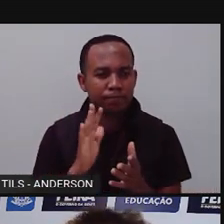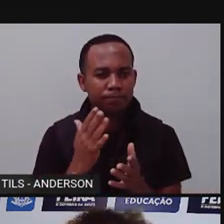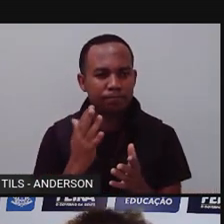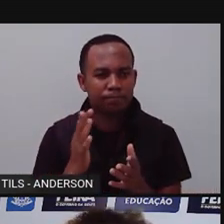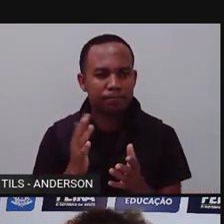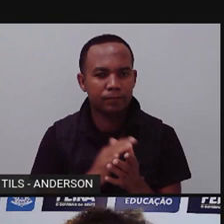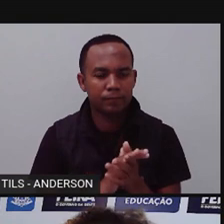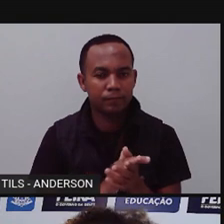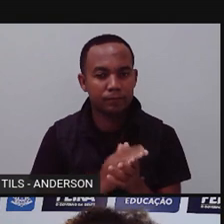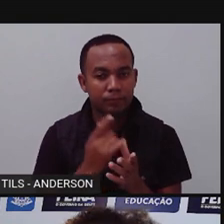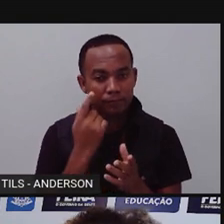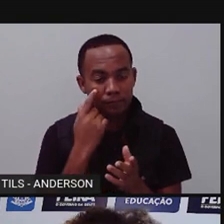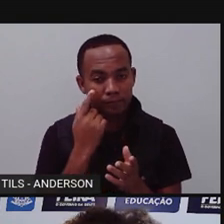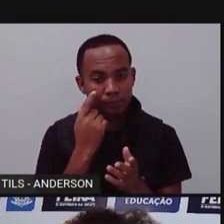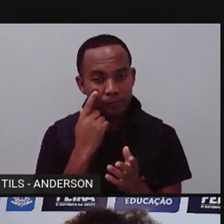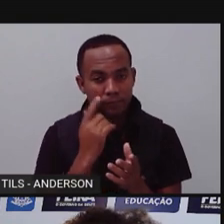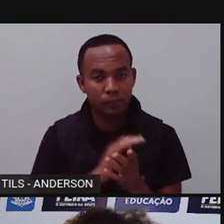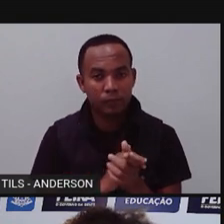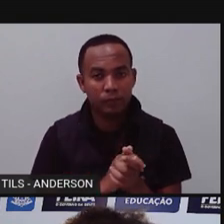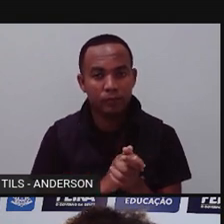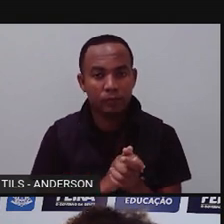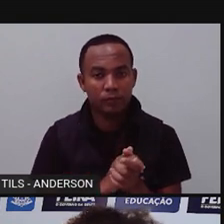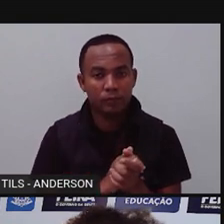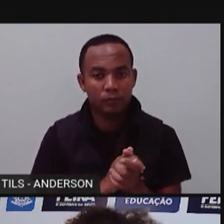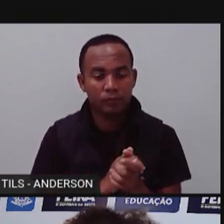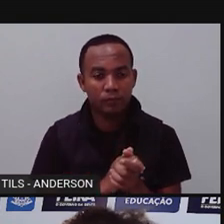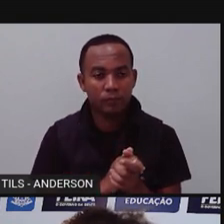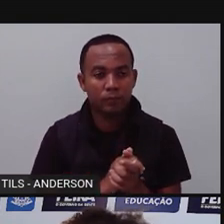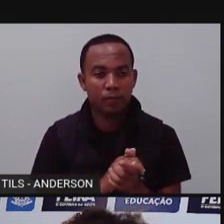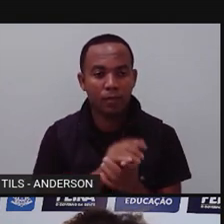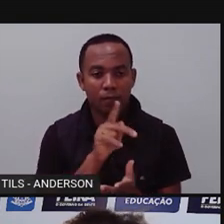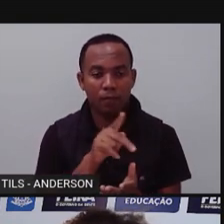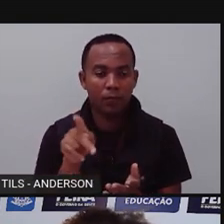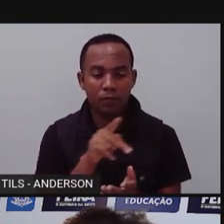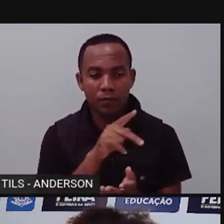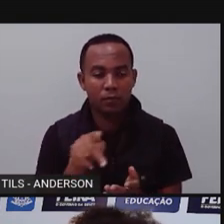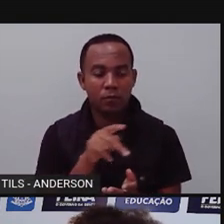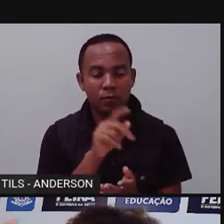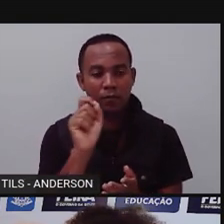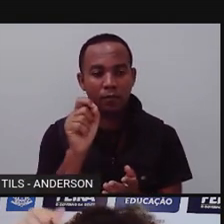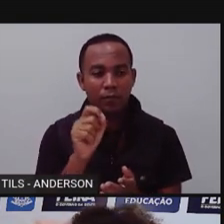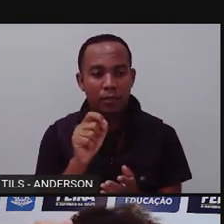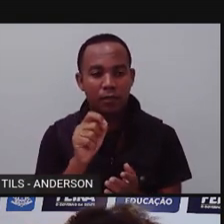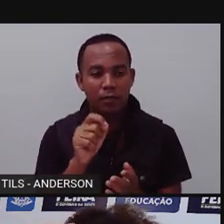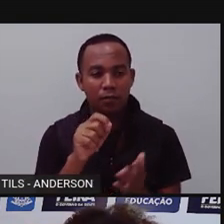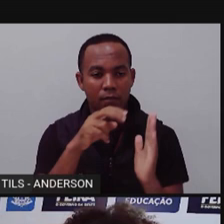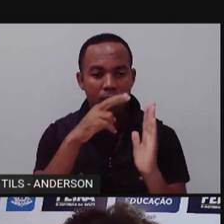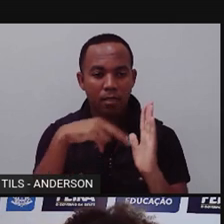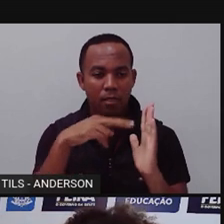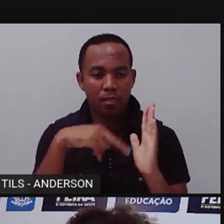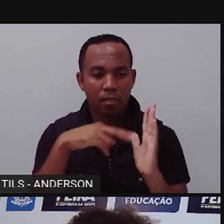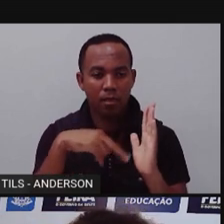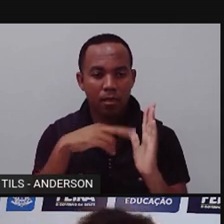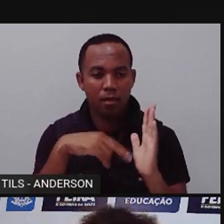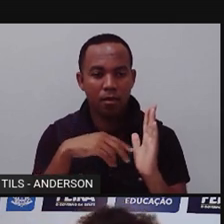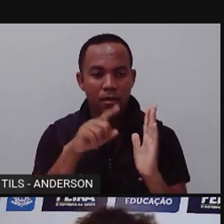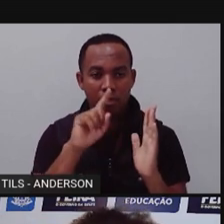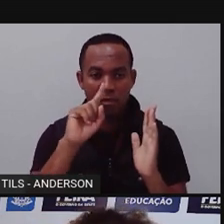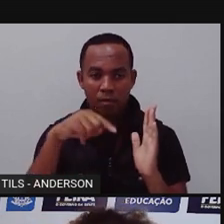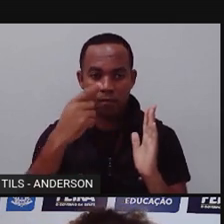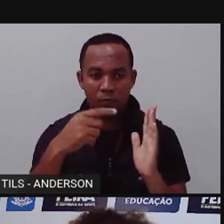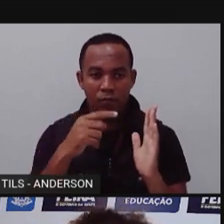assim, meu filho. Vamos fazer a leitura. Tá? E aí a Pró vai fazer algumas indagações pra vocês. E ela quer que vocês respondam, tá?